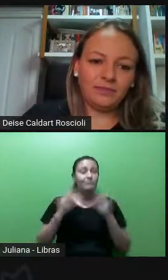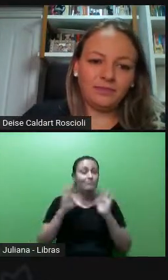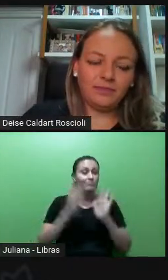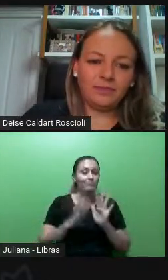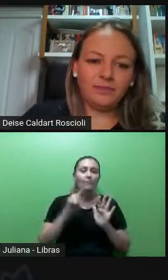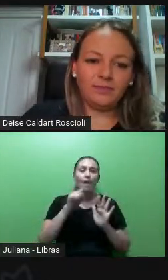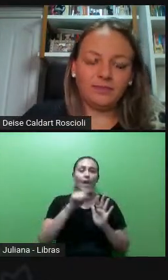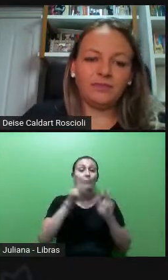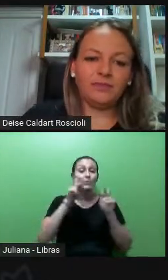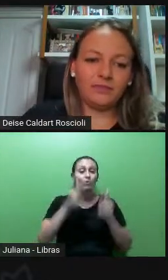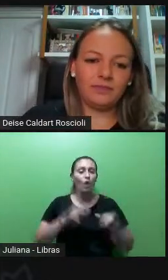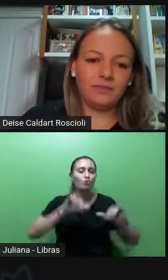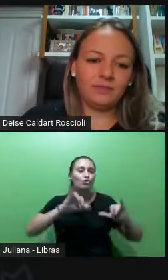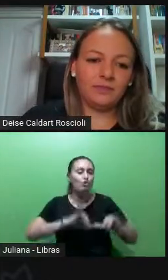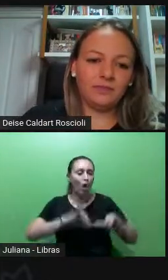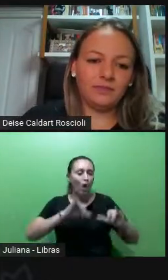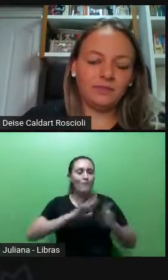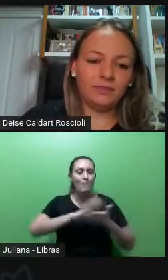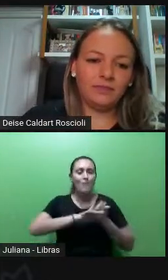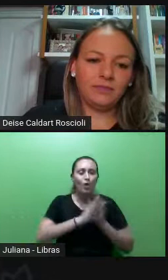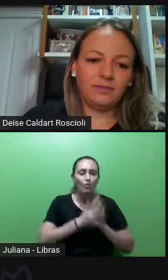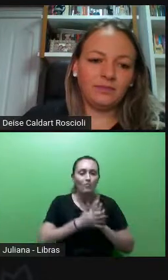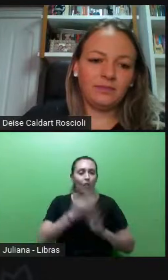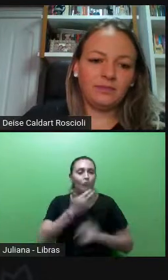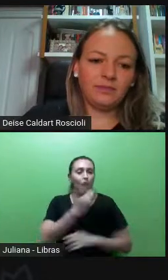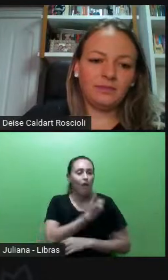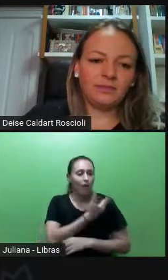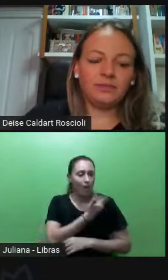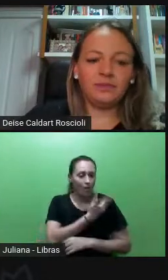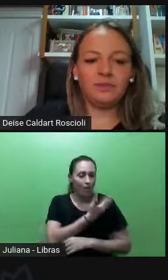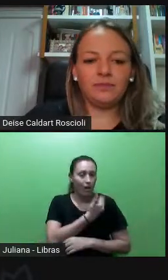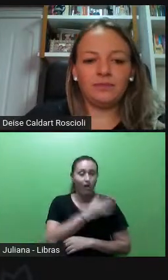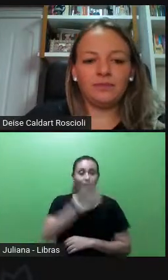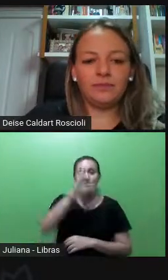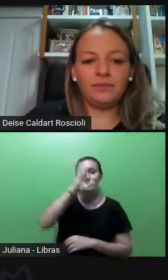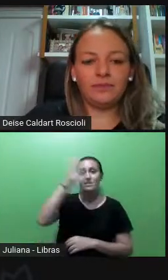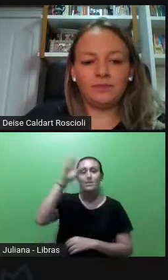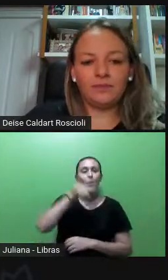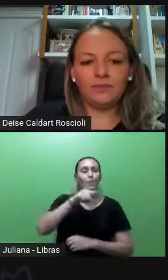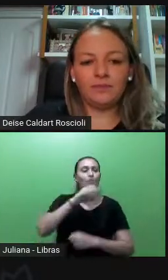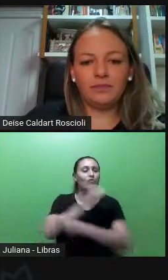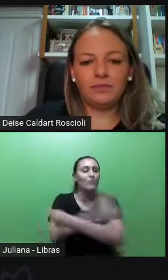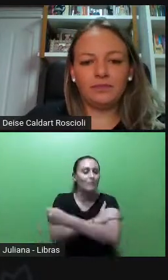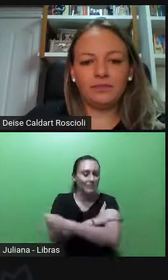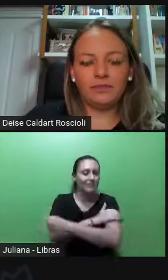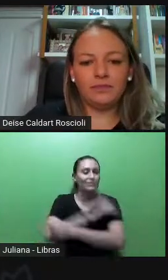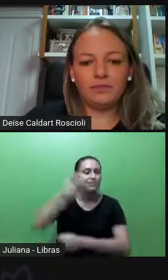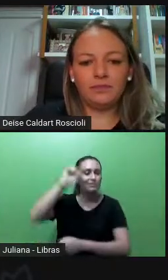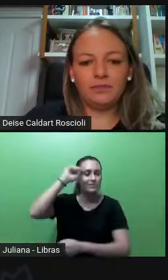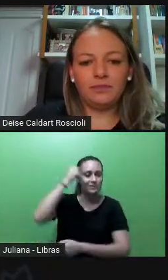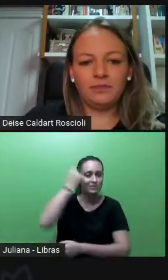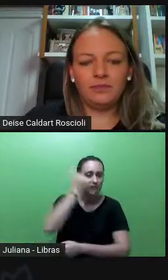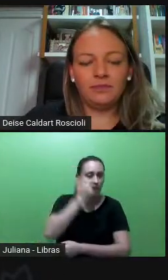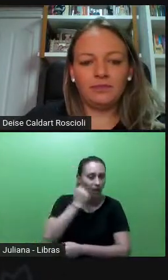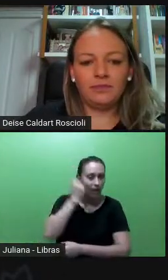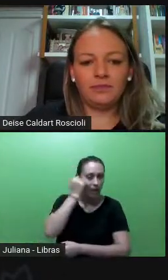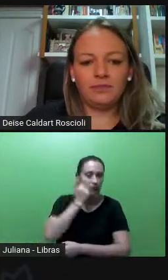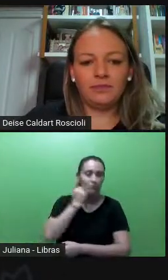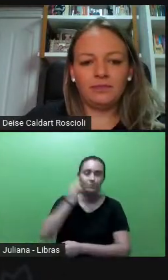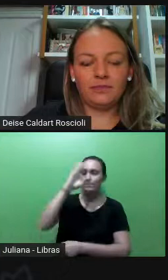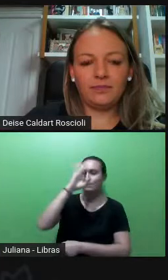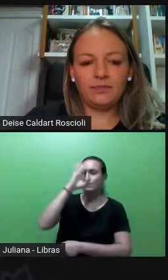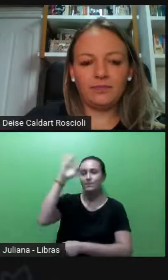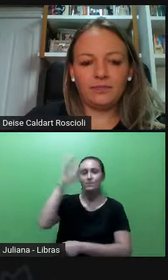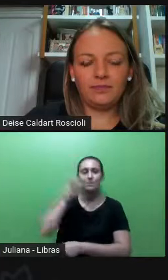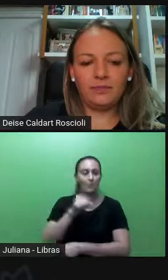preconceito, e eu tenho lido muito isso a respeito do feminismo negro, as feministas negras falando de que são momentos